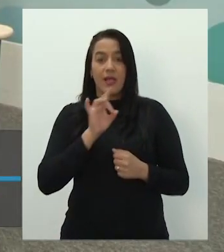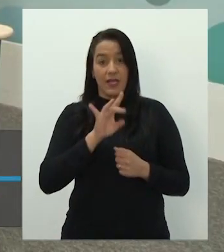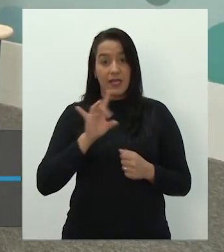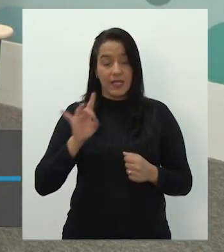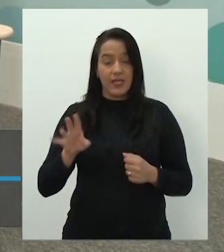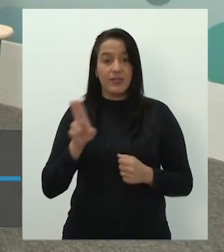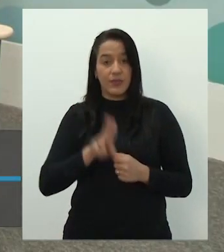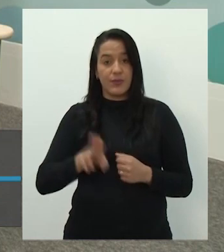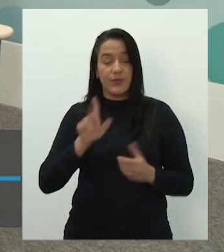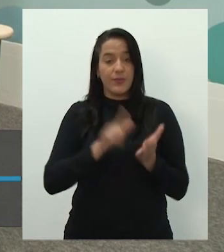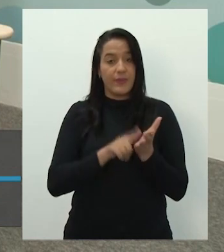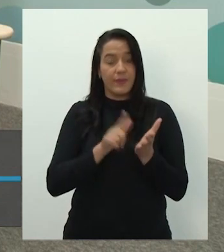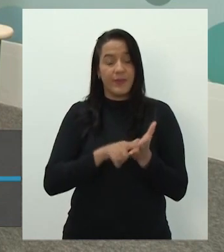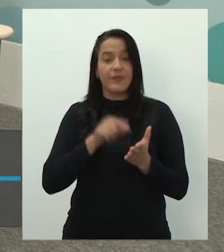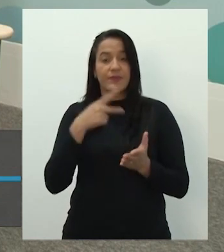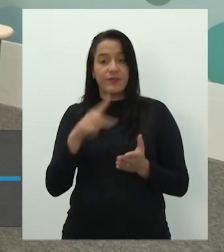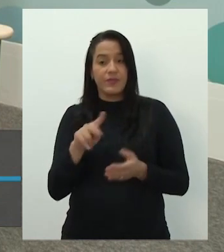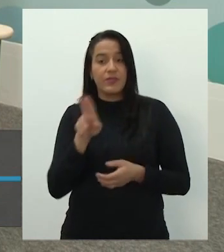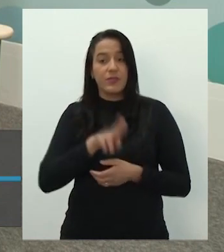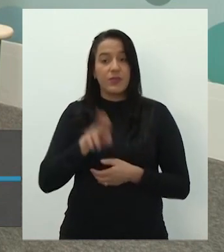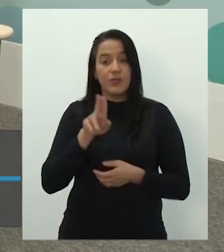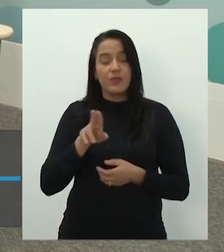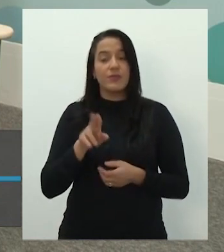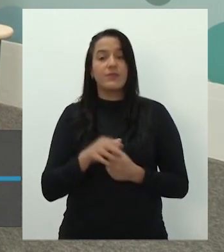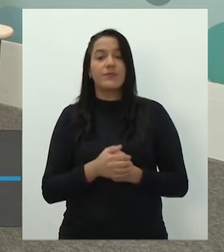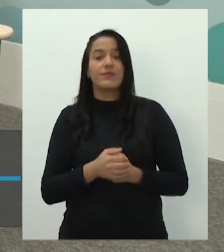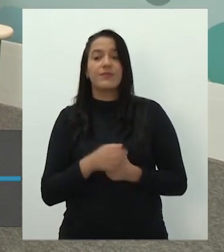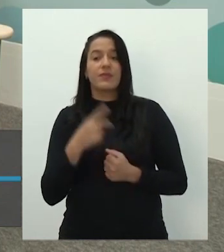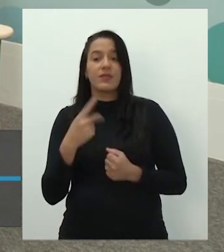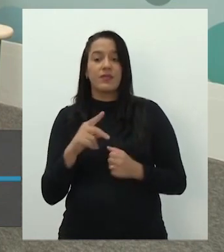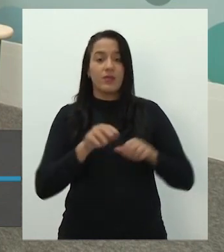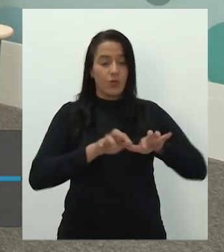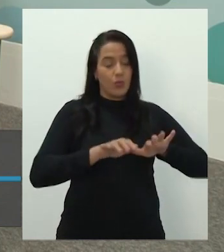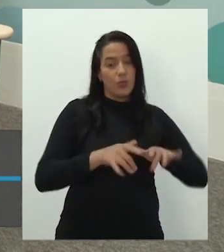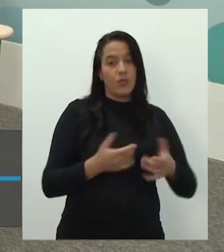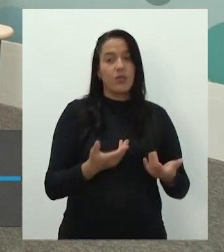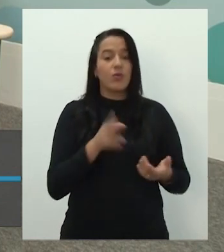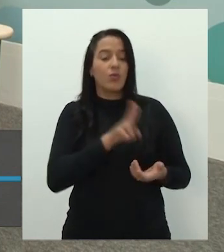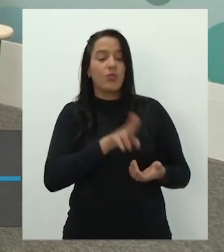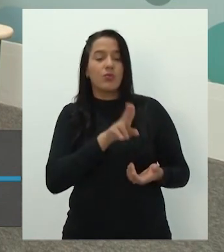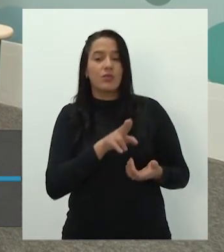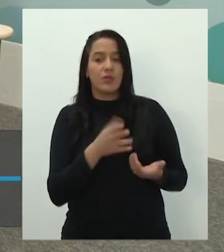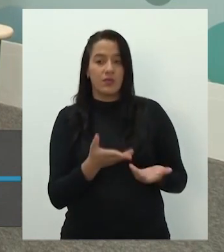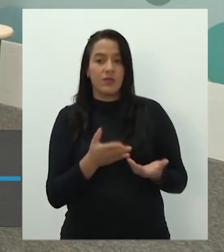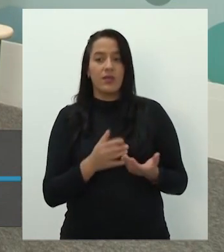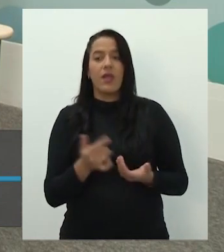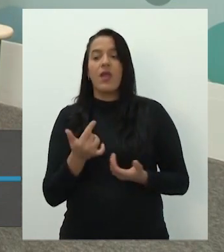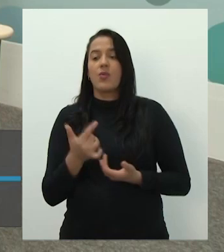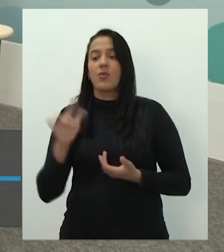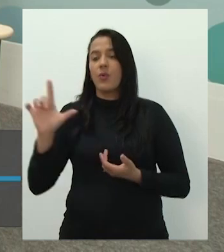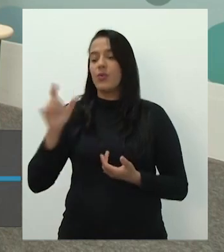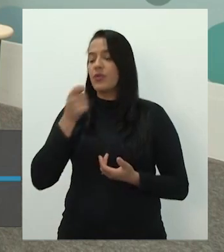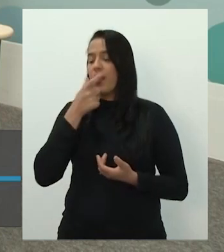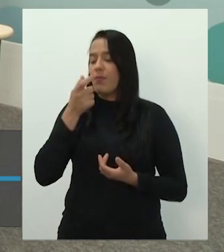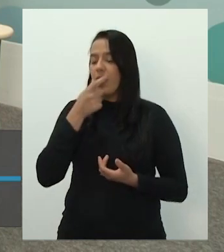serve a um tipo. A função social de um é... Você tem aqui esse computador. Como funciona esse computador? Você tem o remédio. Como funciona